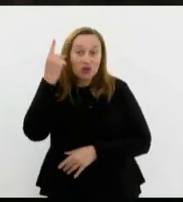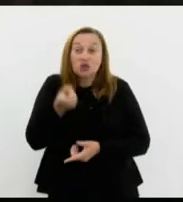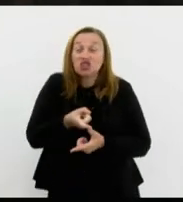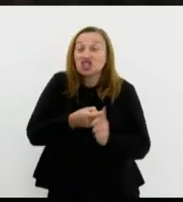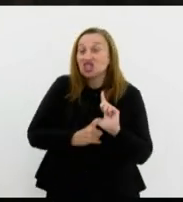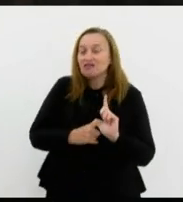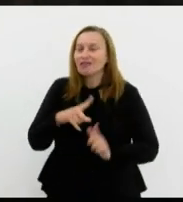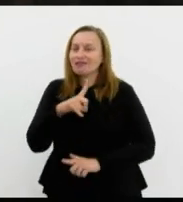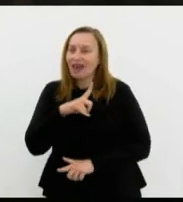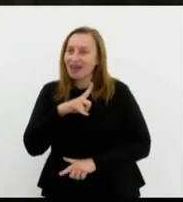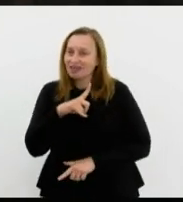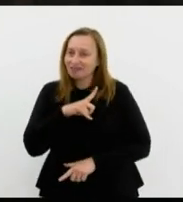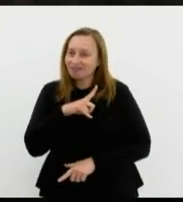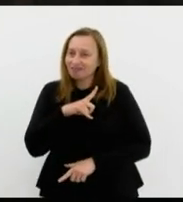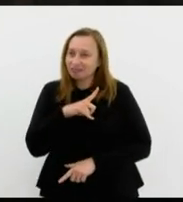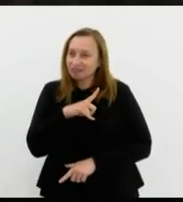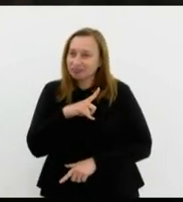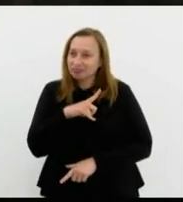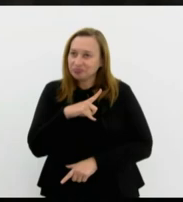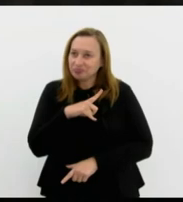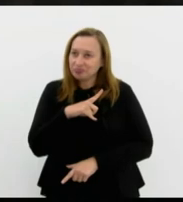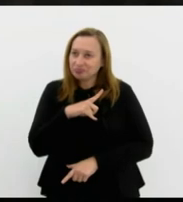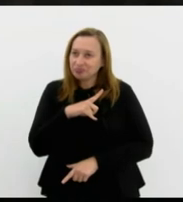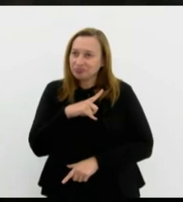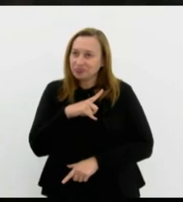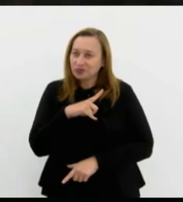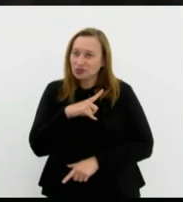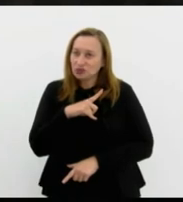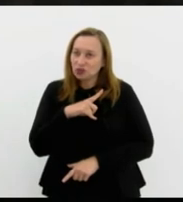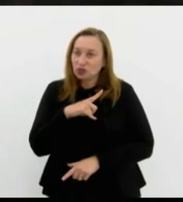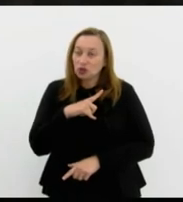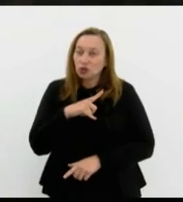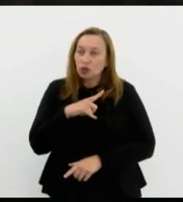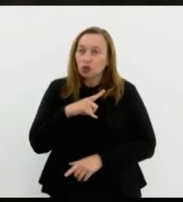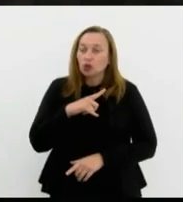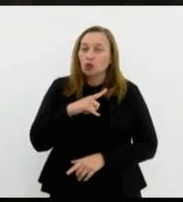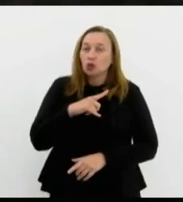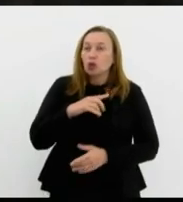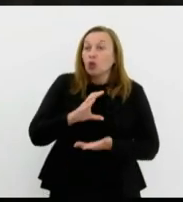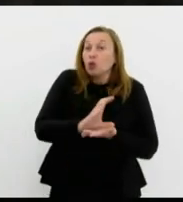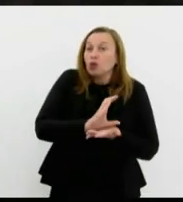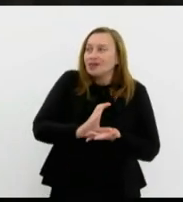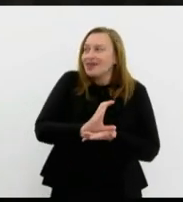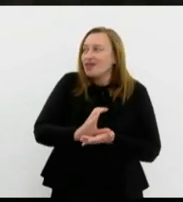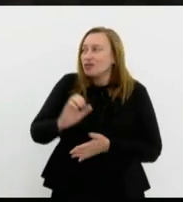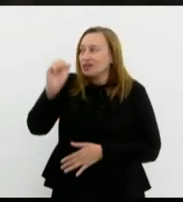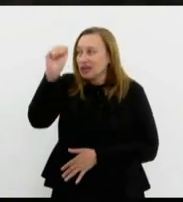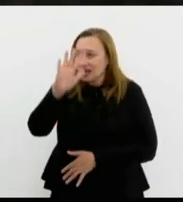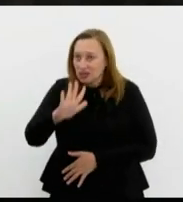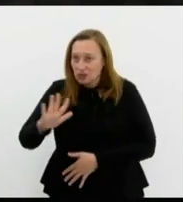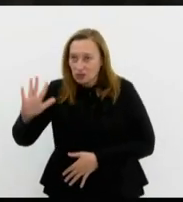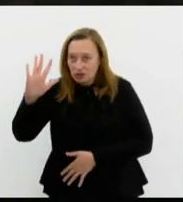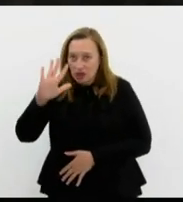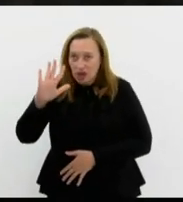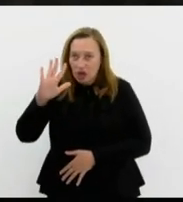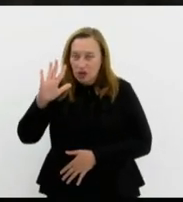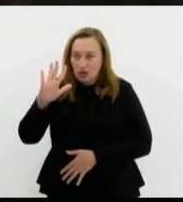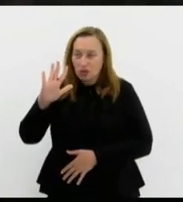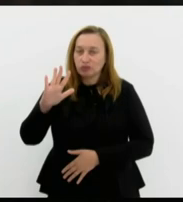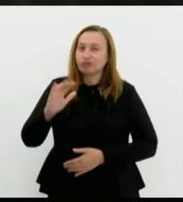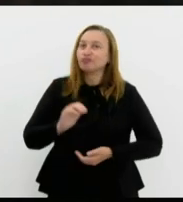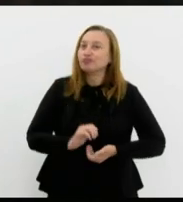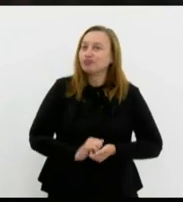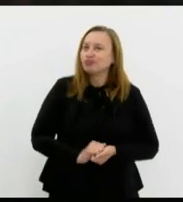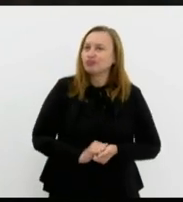Recentemente, o Conselho Monetário Nacional editou uma portaria